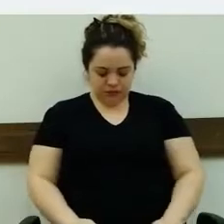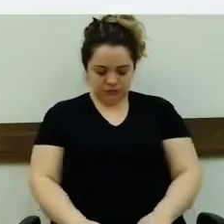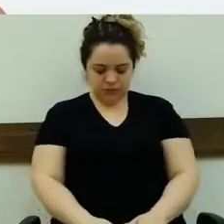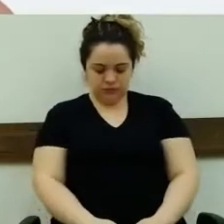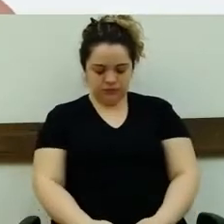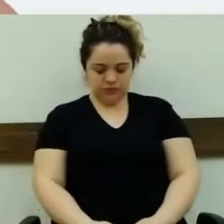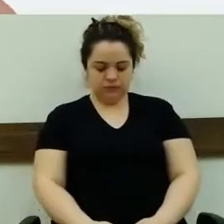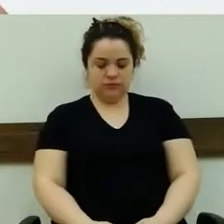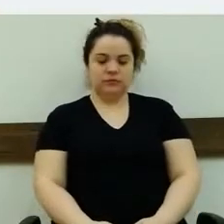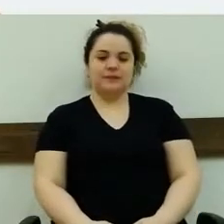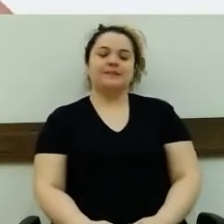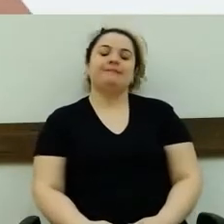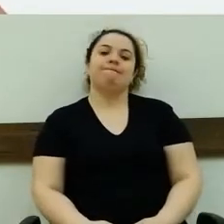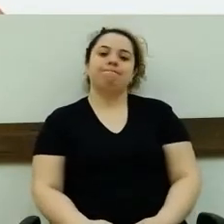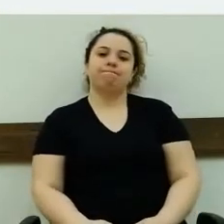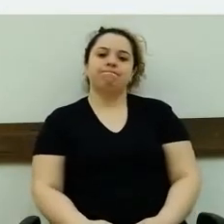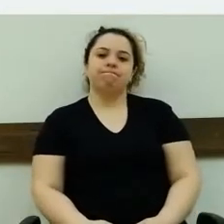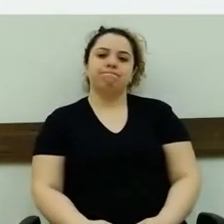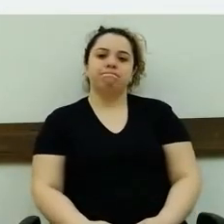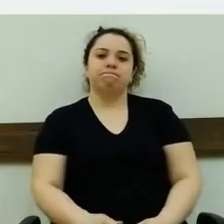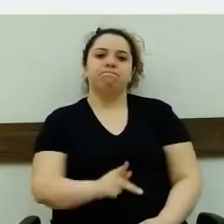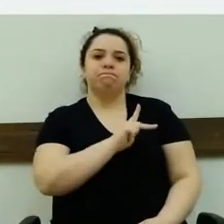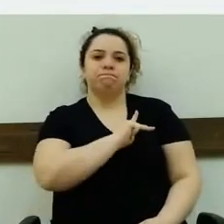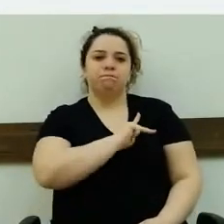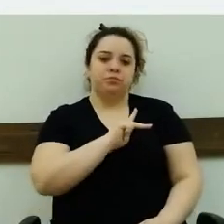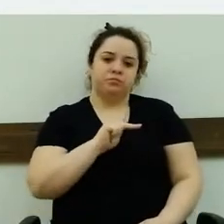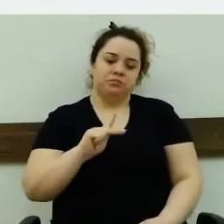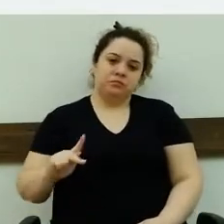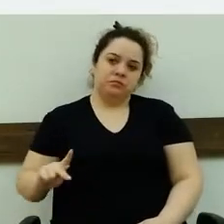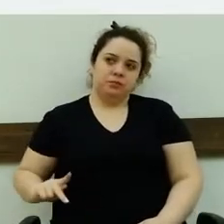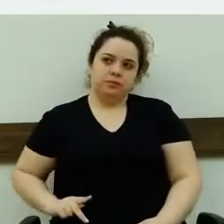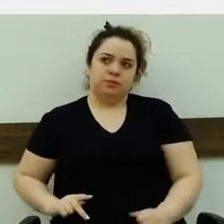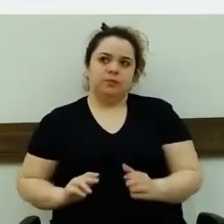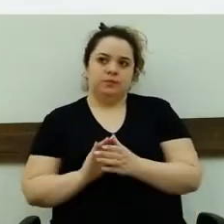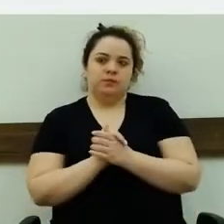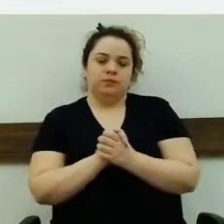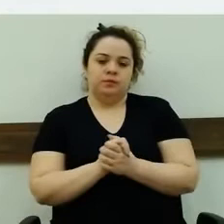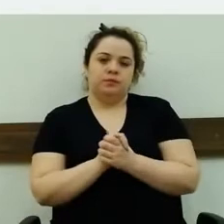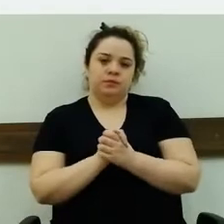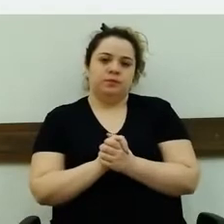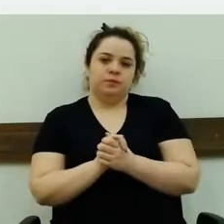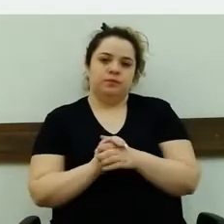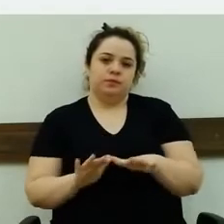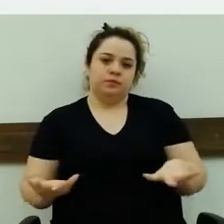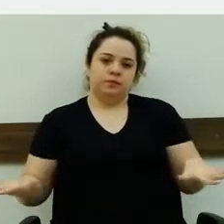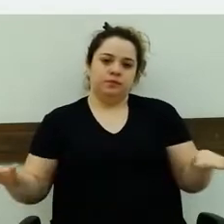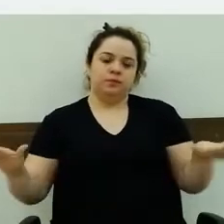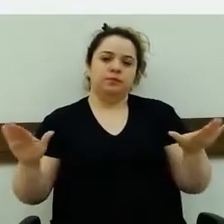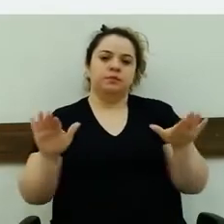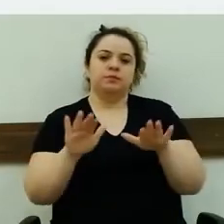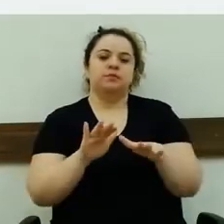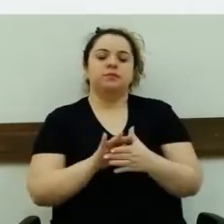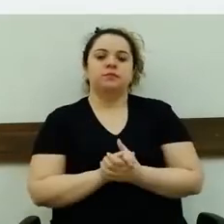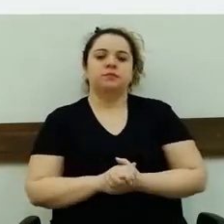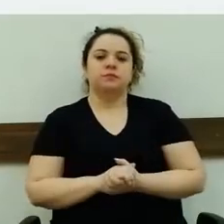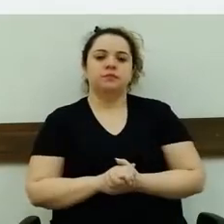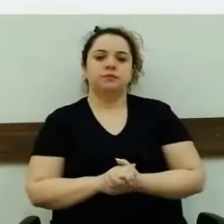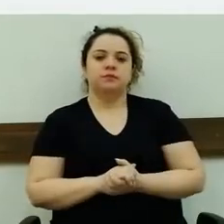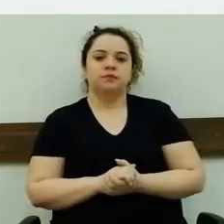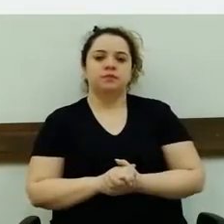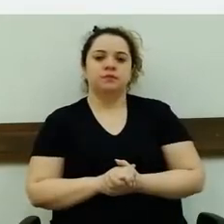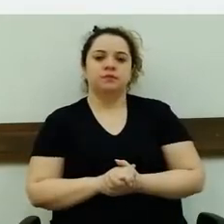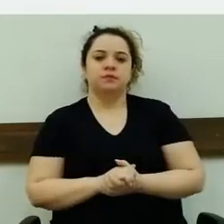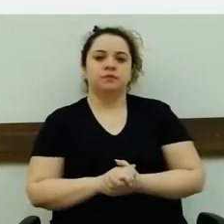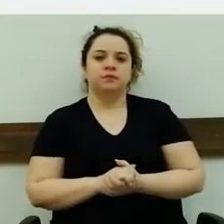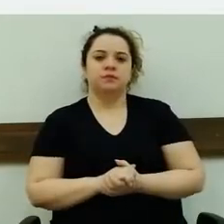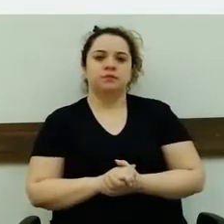Senhora Presidente, quero cumprimentar a Vossa Excelência, mesa diretiva dessa Casa de Lei, os nobres pares, a